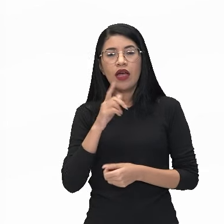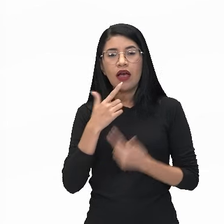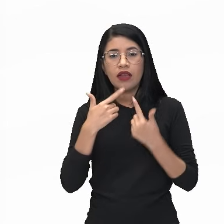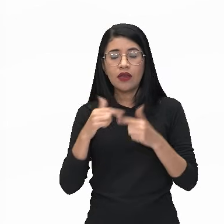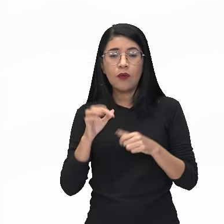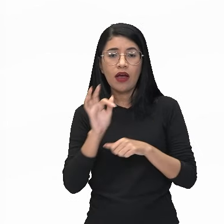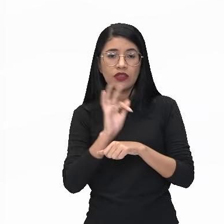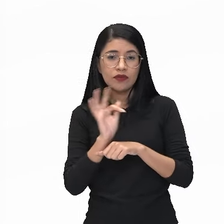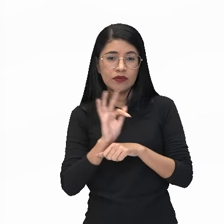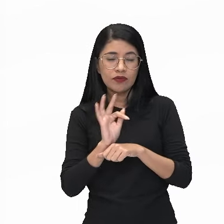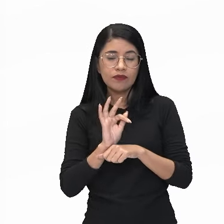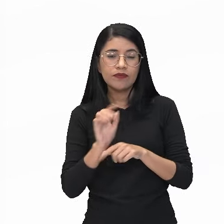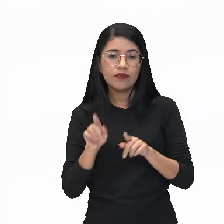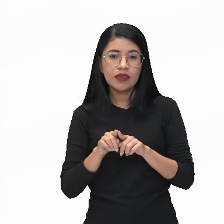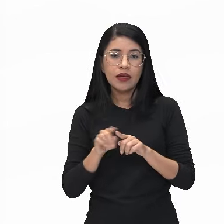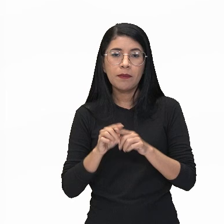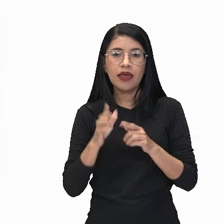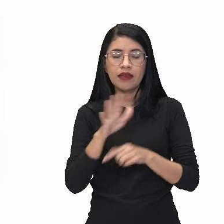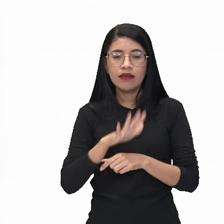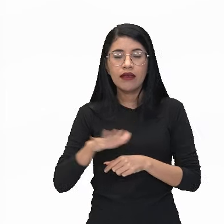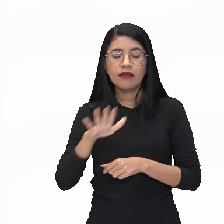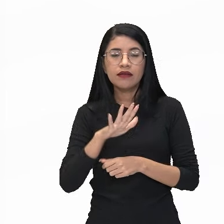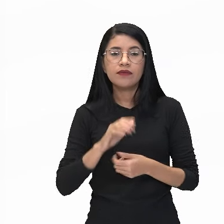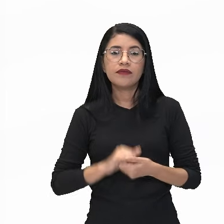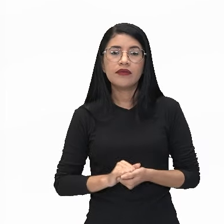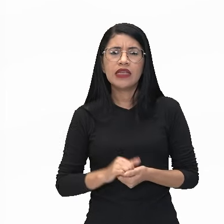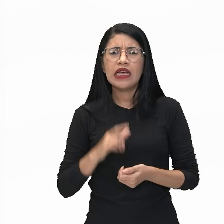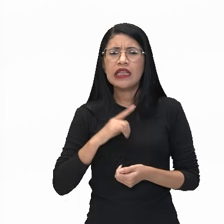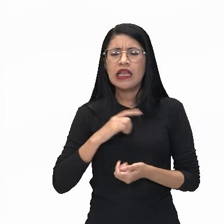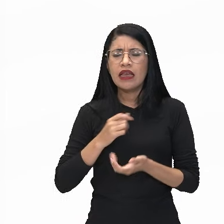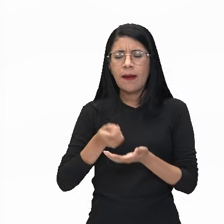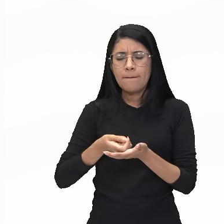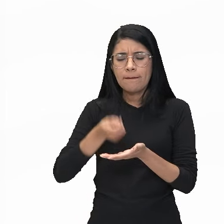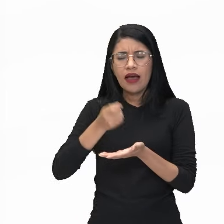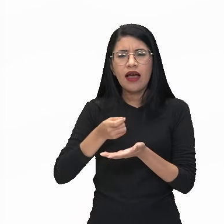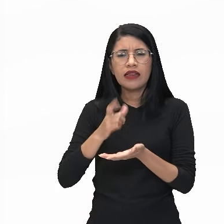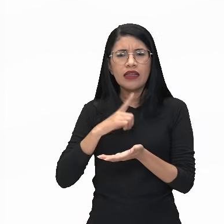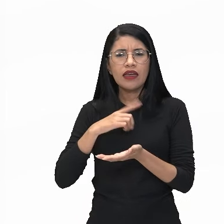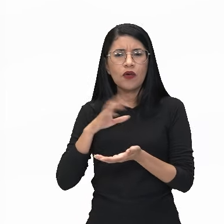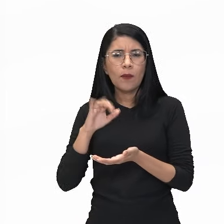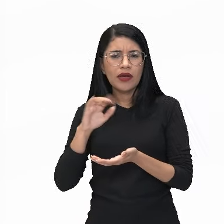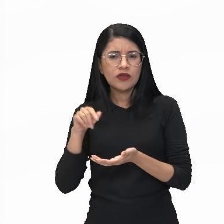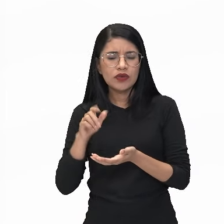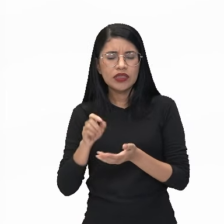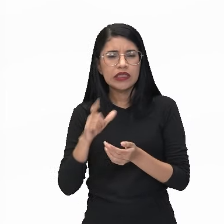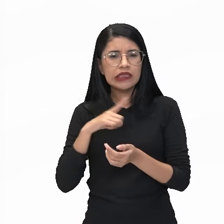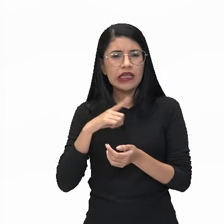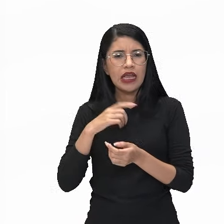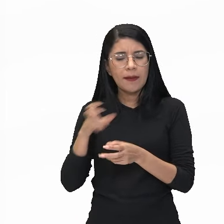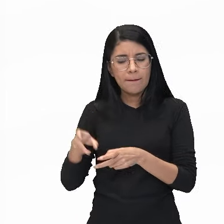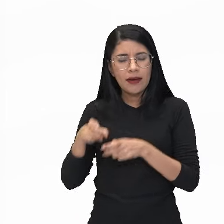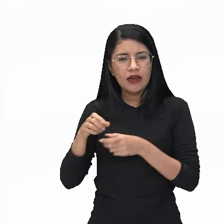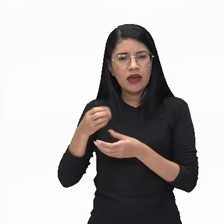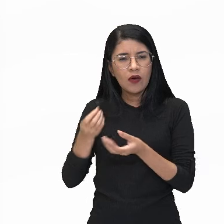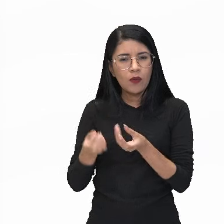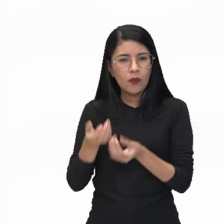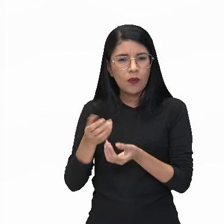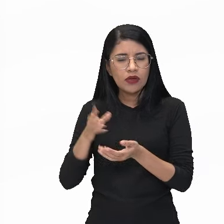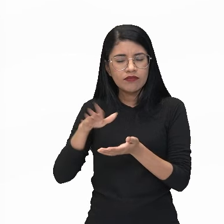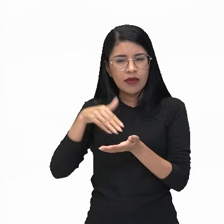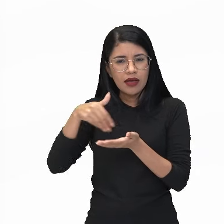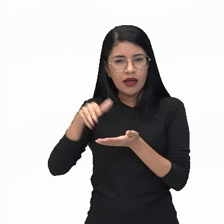regional. Tem aí umas tapioquinhas com os beijos do lado, umas bandioquinhas cozidas, uma manteiga